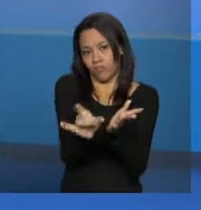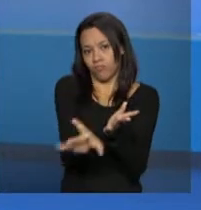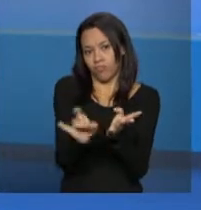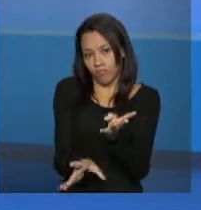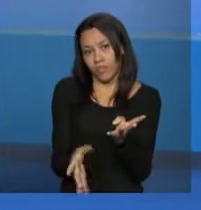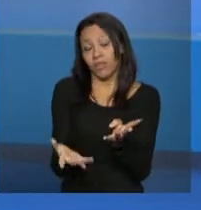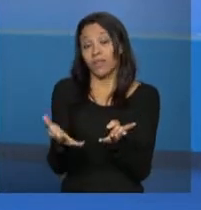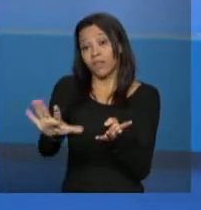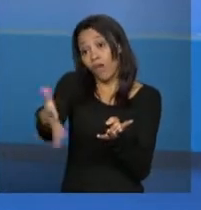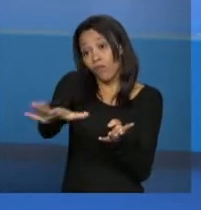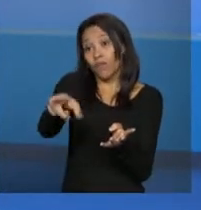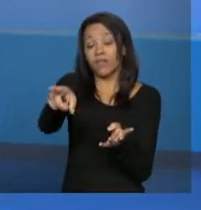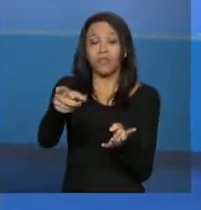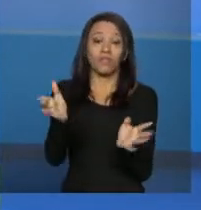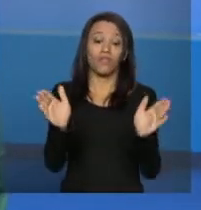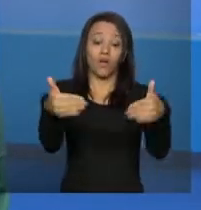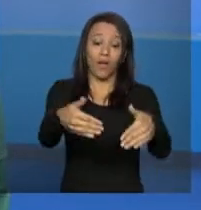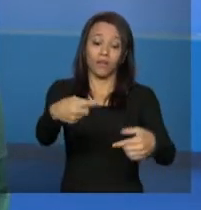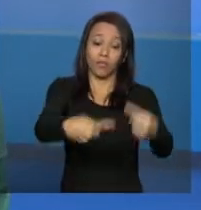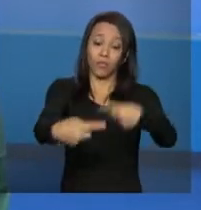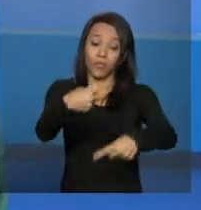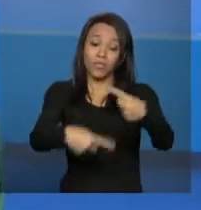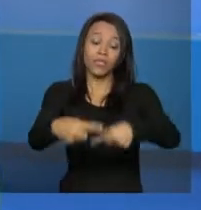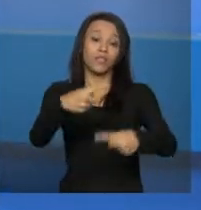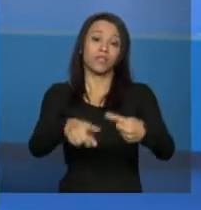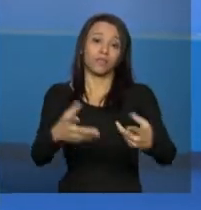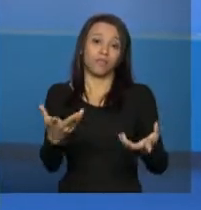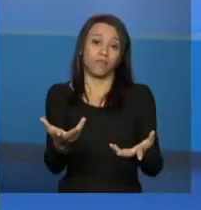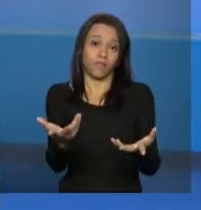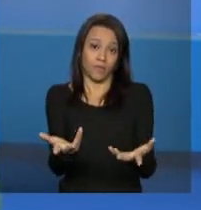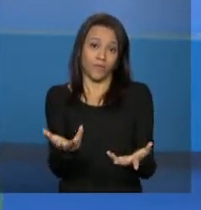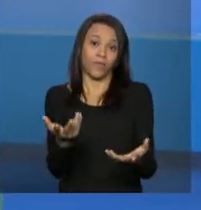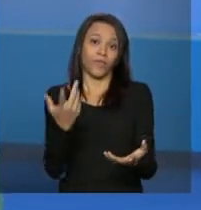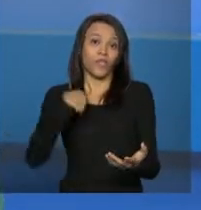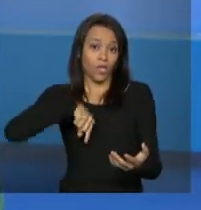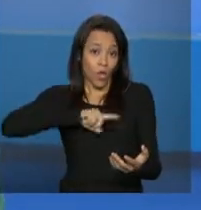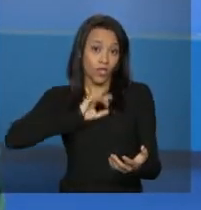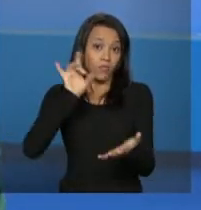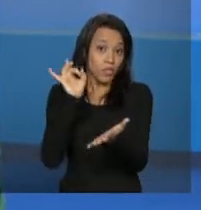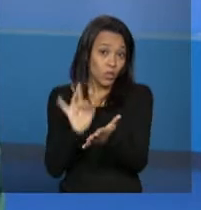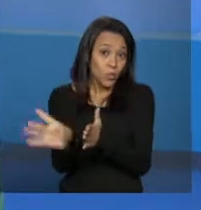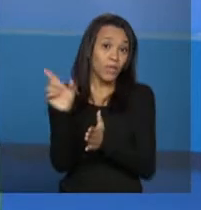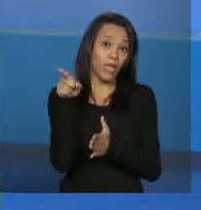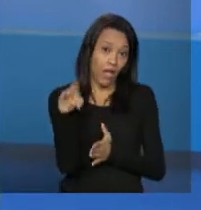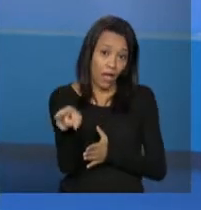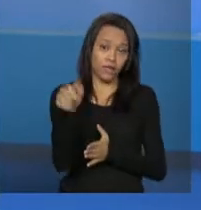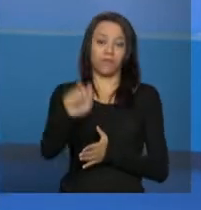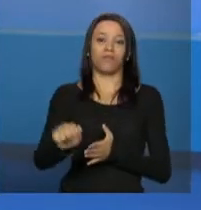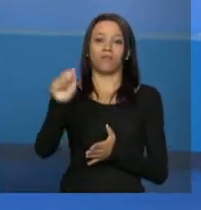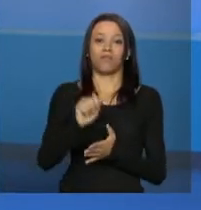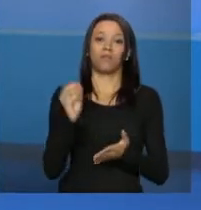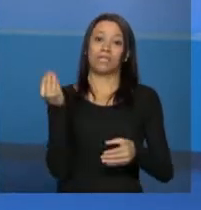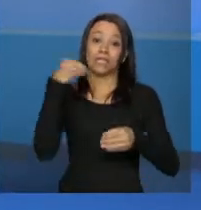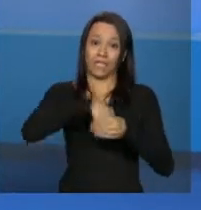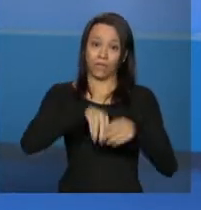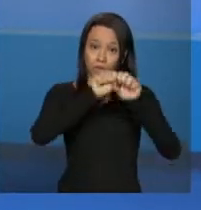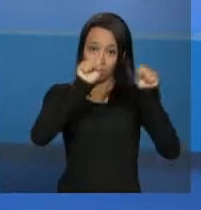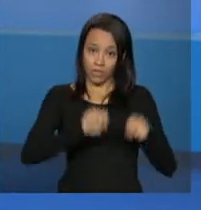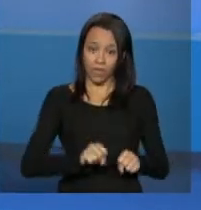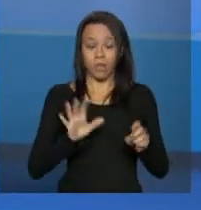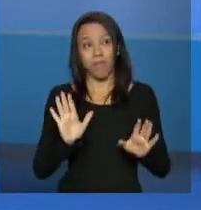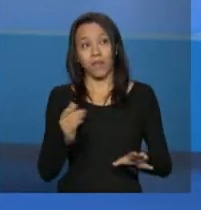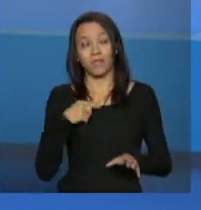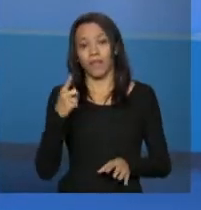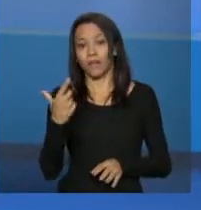funcionando no âmbito da política tenha sua inscrição cancelada no conselho então a gente vai excluir essa entidade do sistema agora se ela presta mais de uma